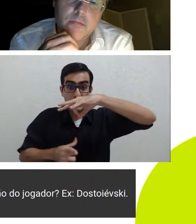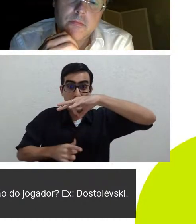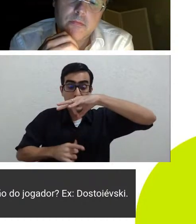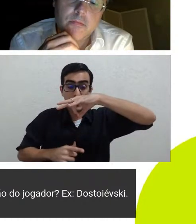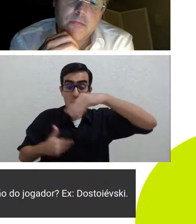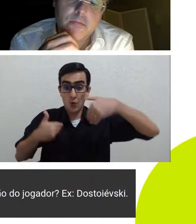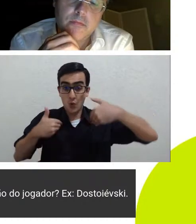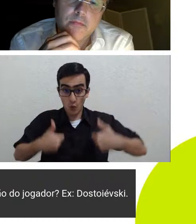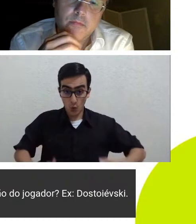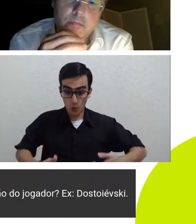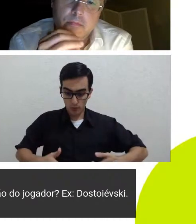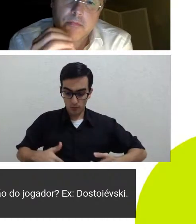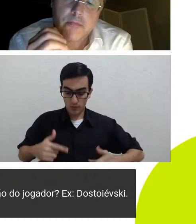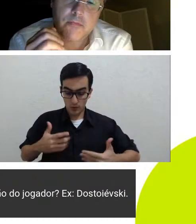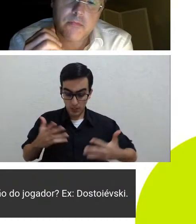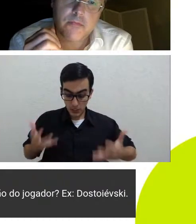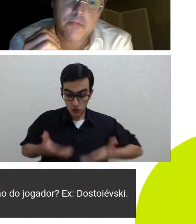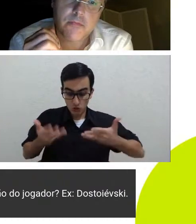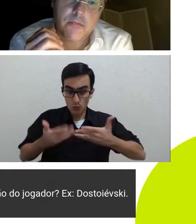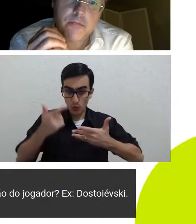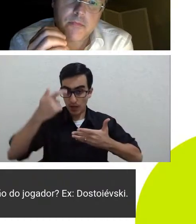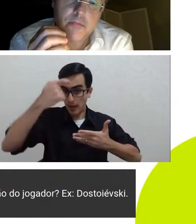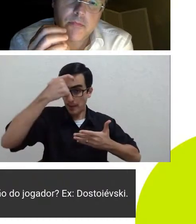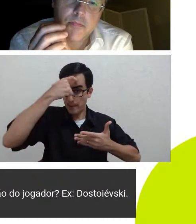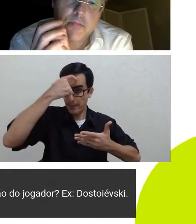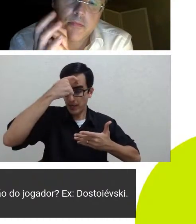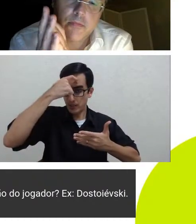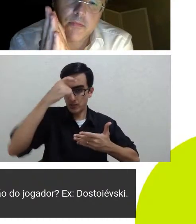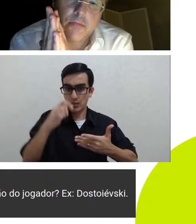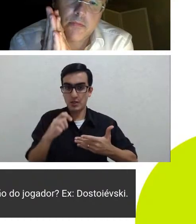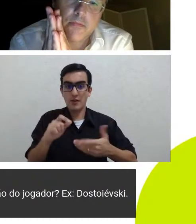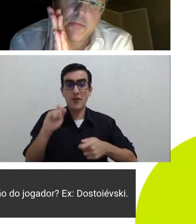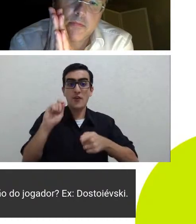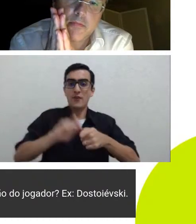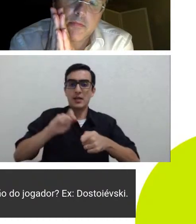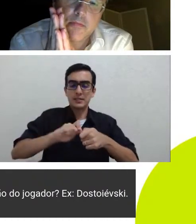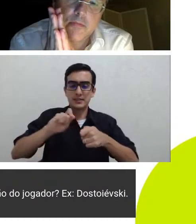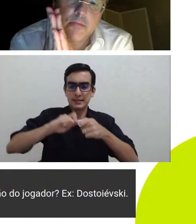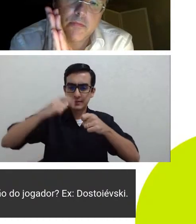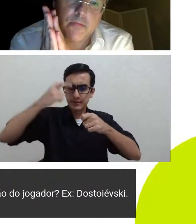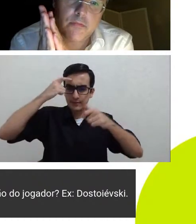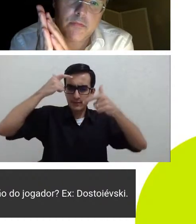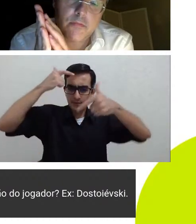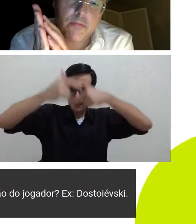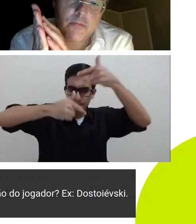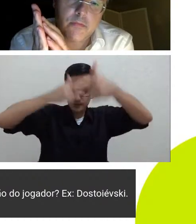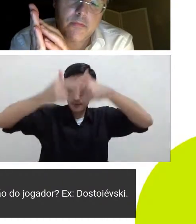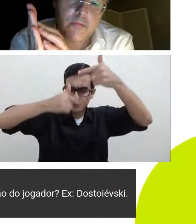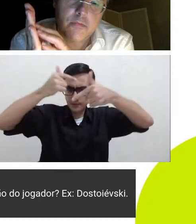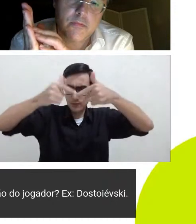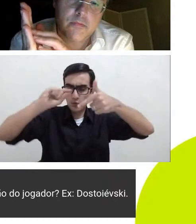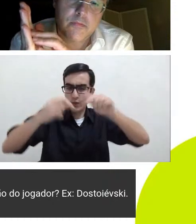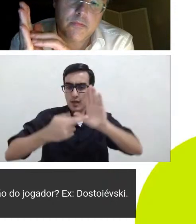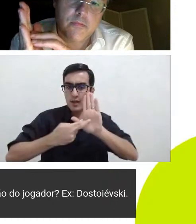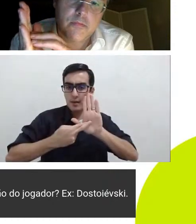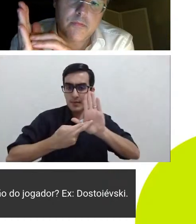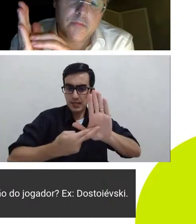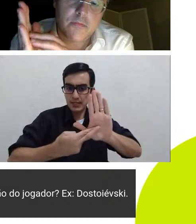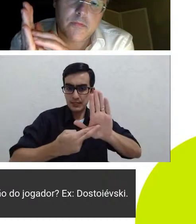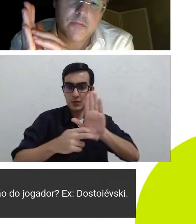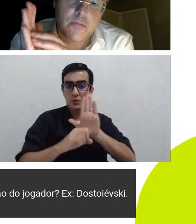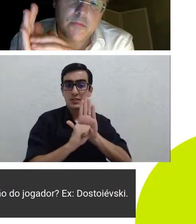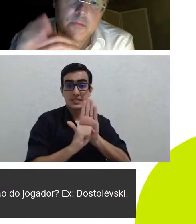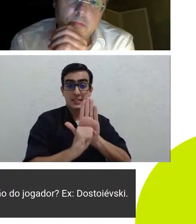impulsiona a mente não é para fazer todo um processo de representação e simbolização